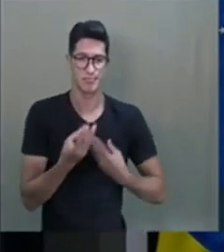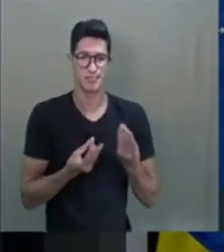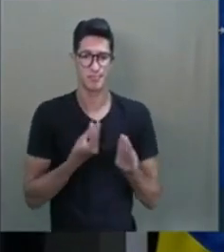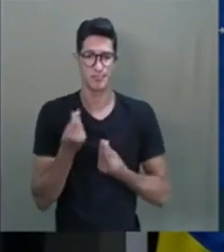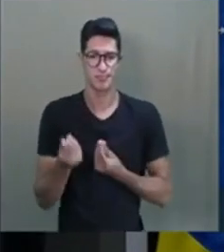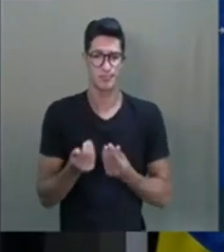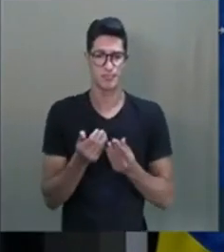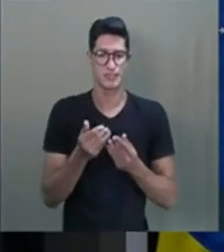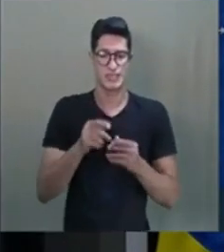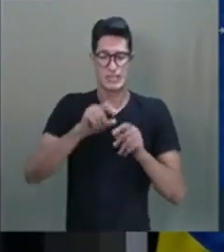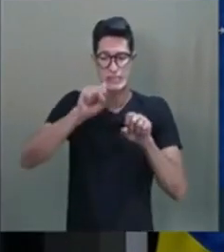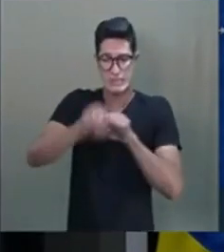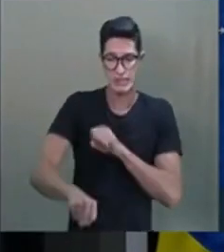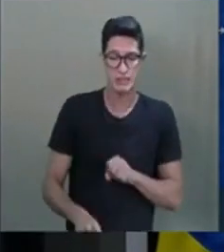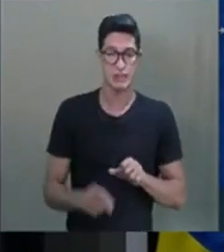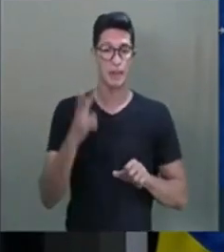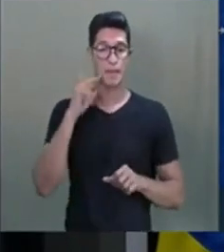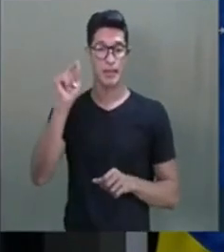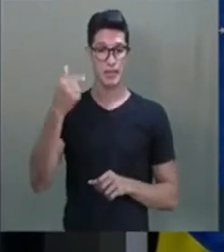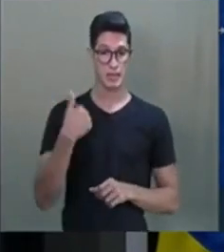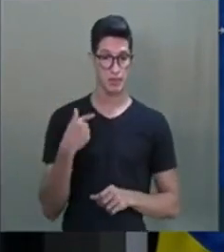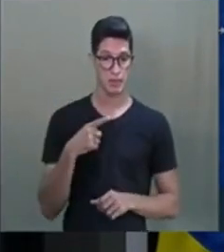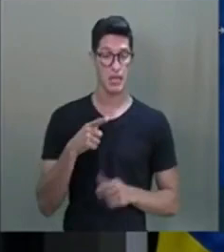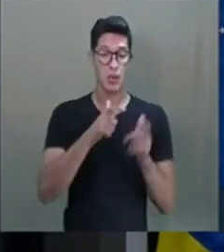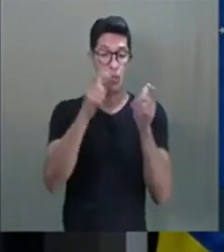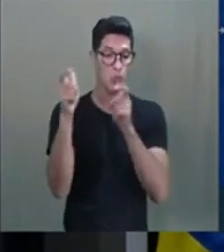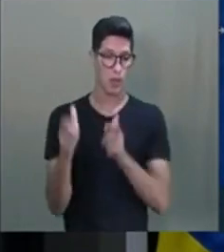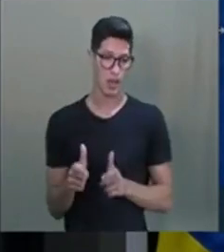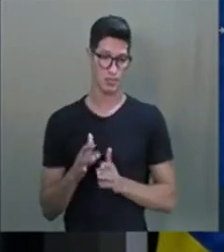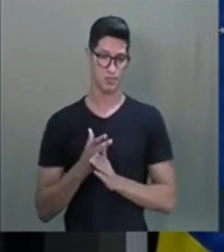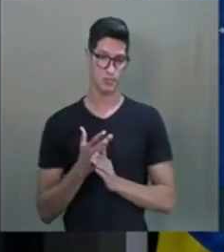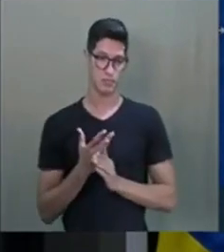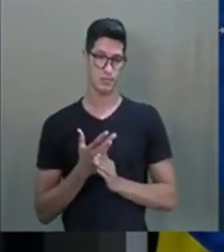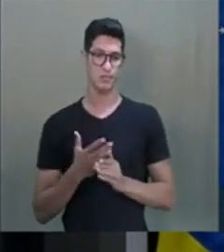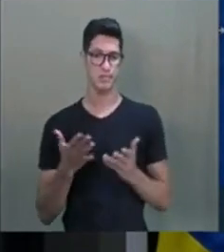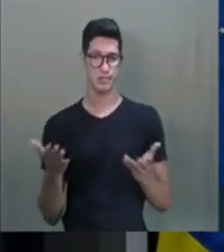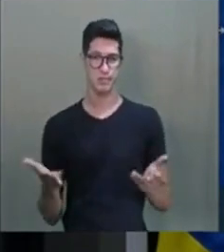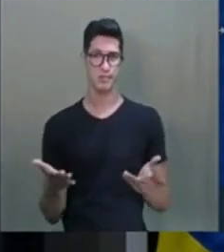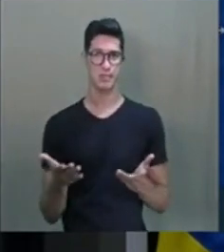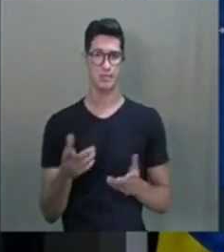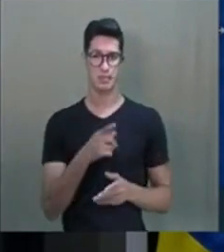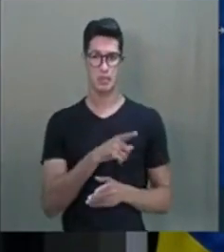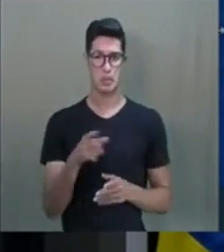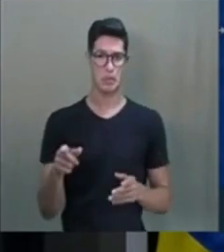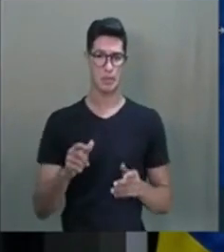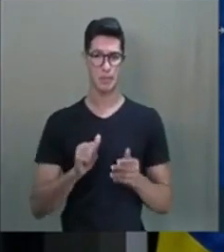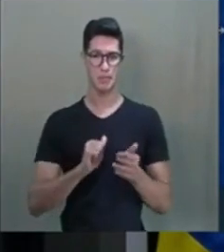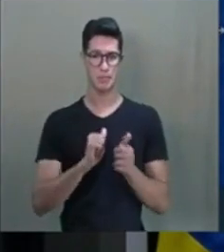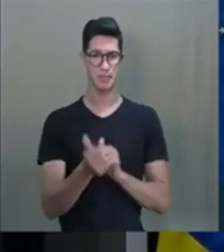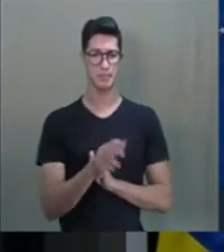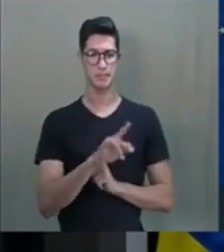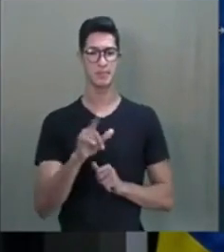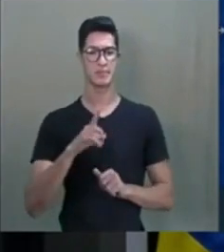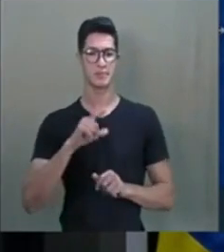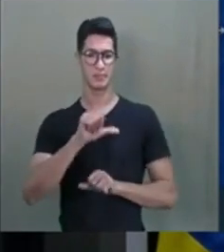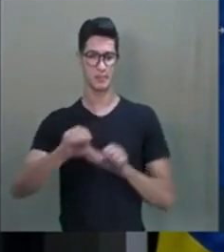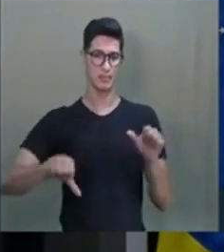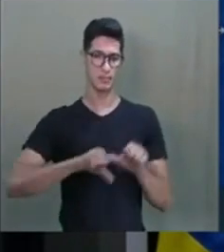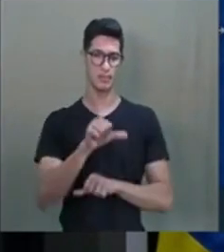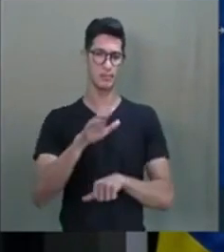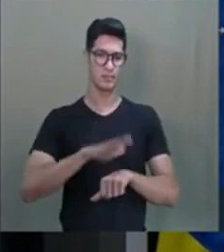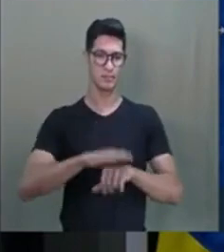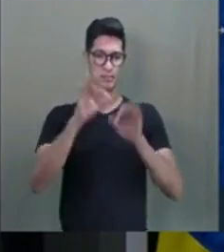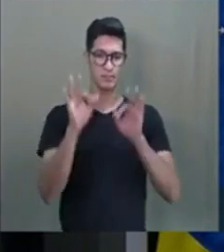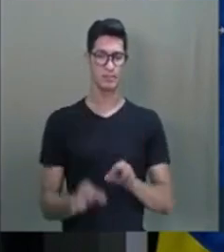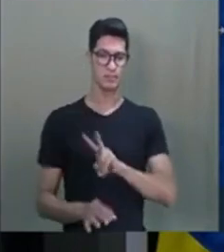exterminar o outro, para que eu tenha um lugar. Então, ele falou, o esporte também vai ter que mudar. Um momento